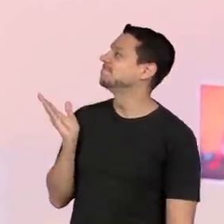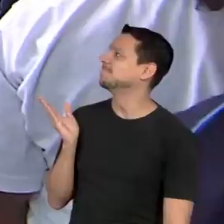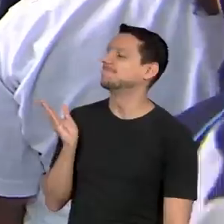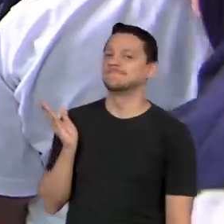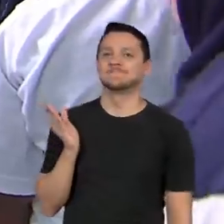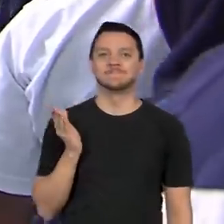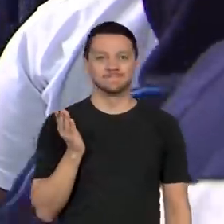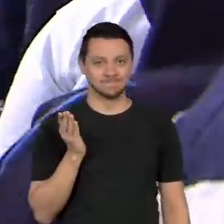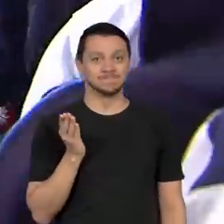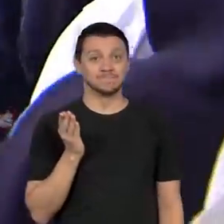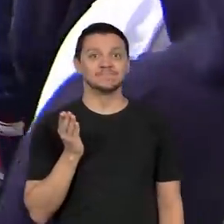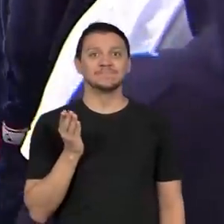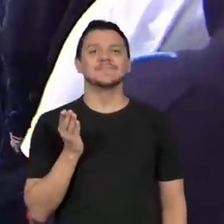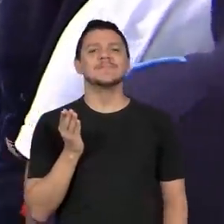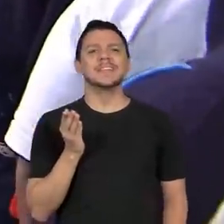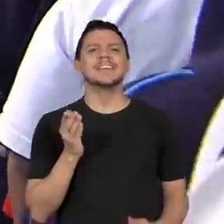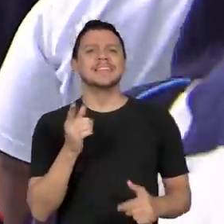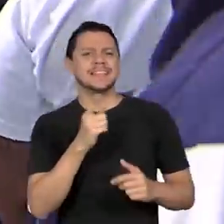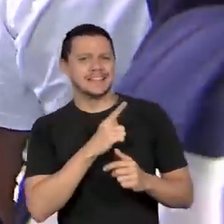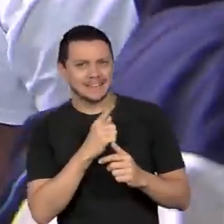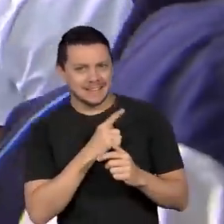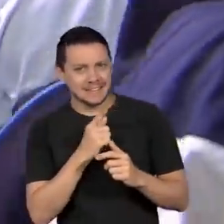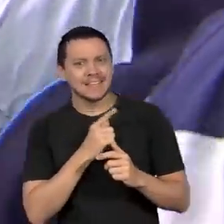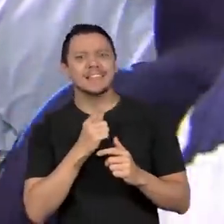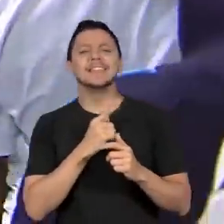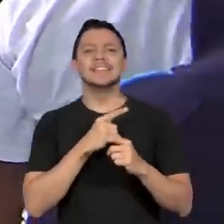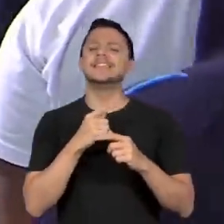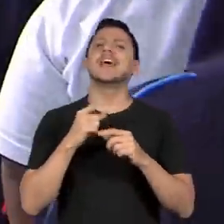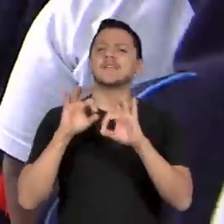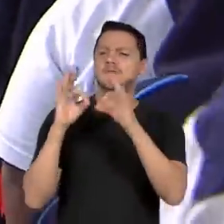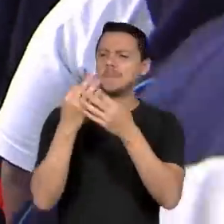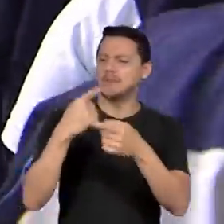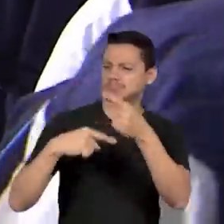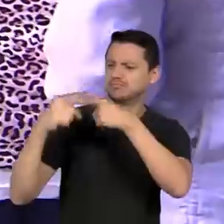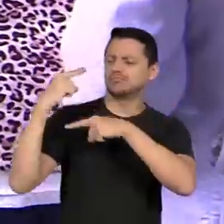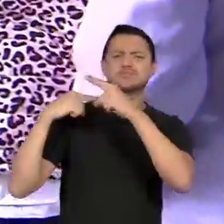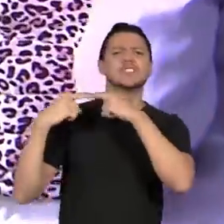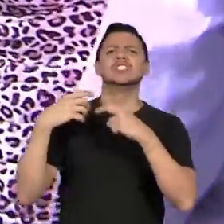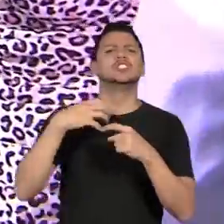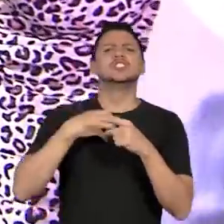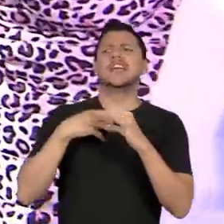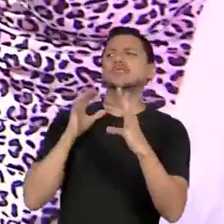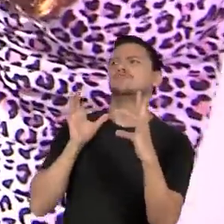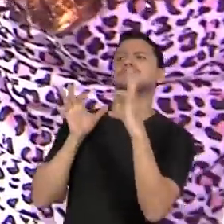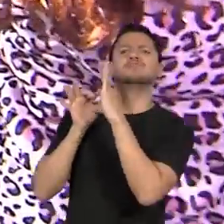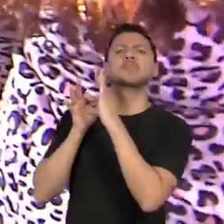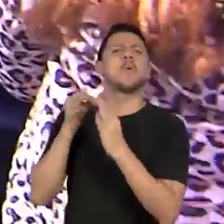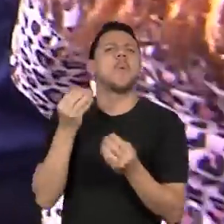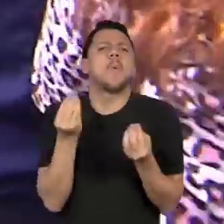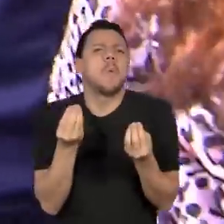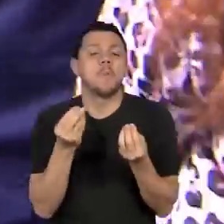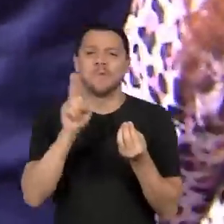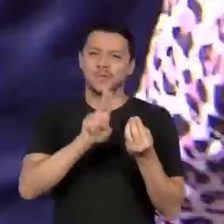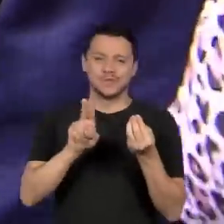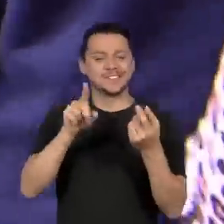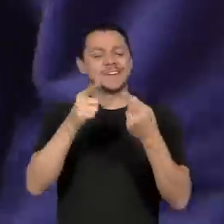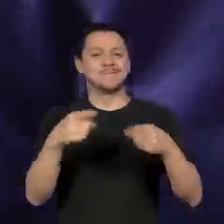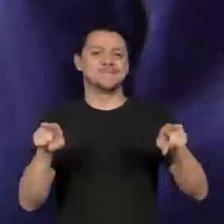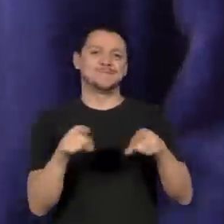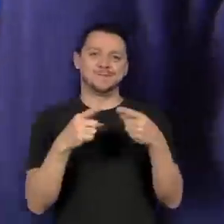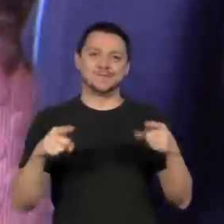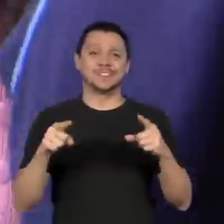A conexão ancestral já começa por meio da música. O berimbau é um dos instrumentos